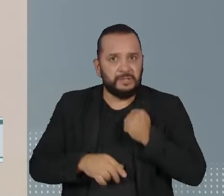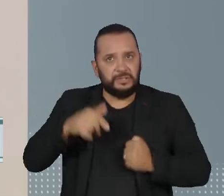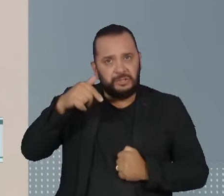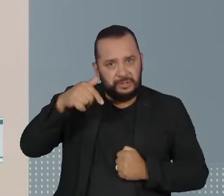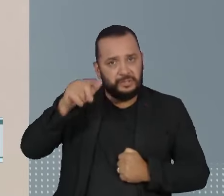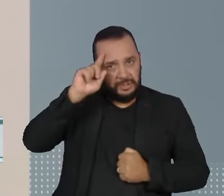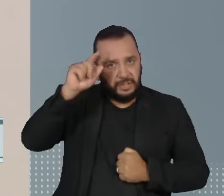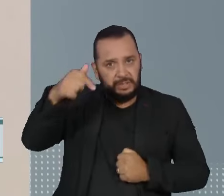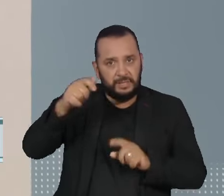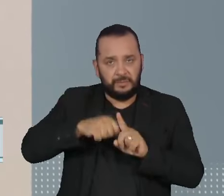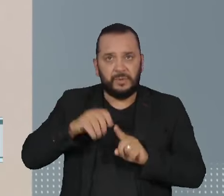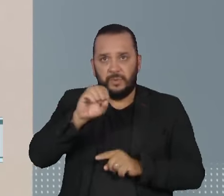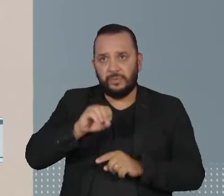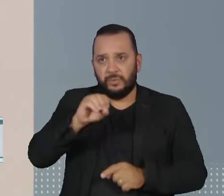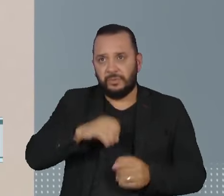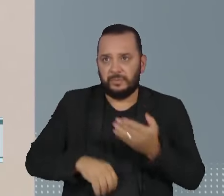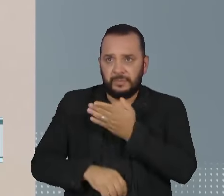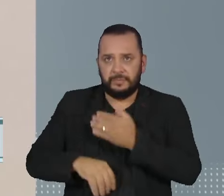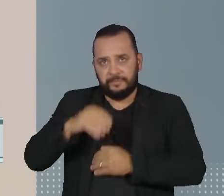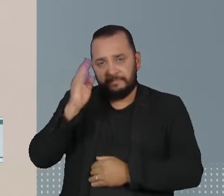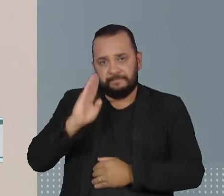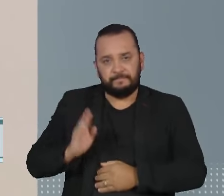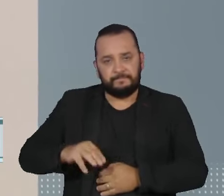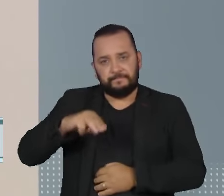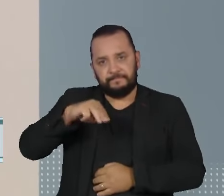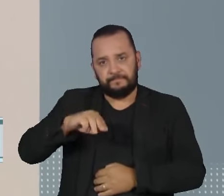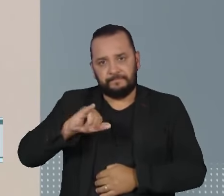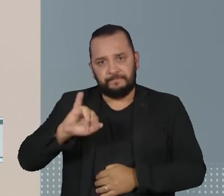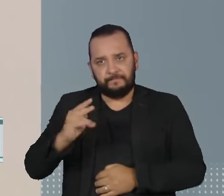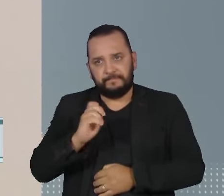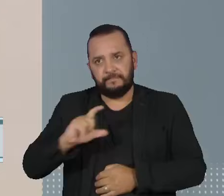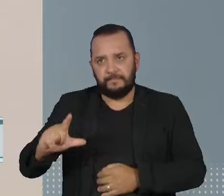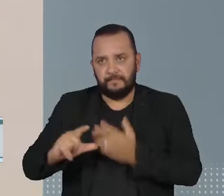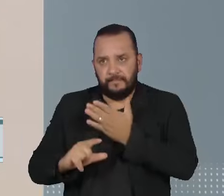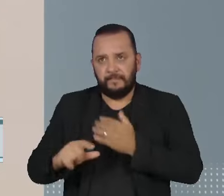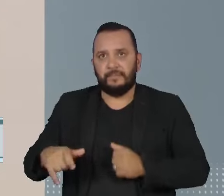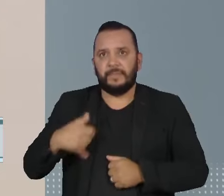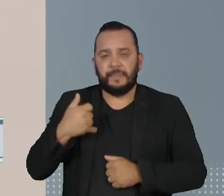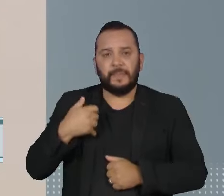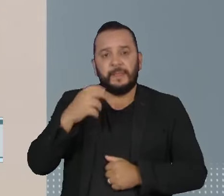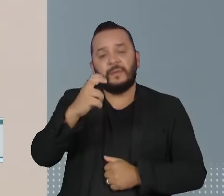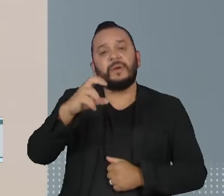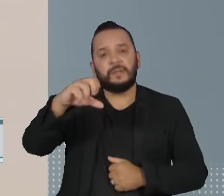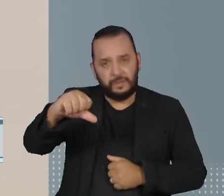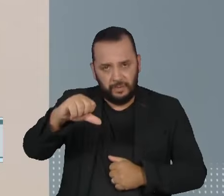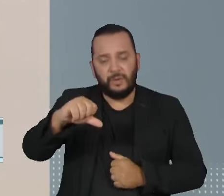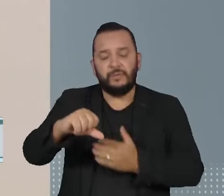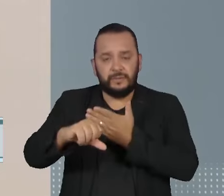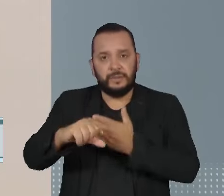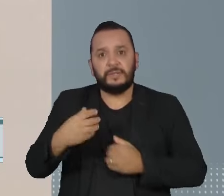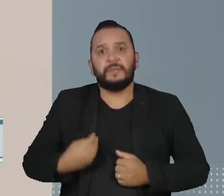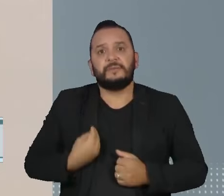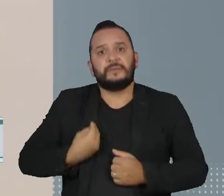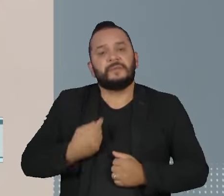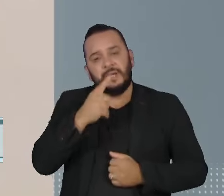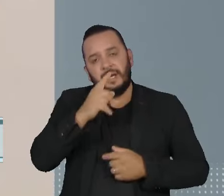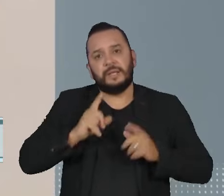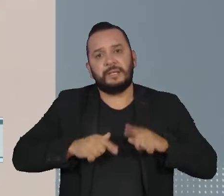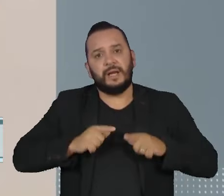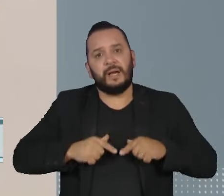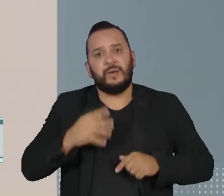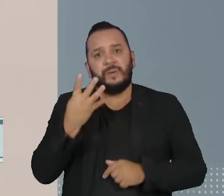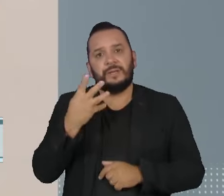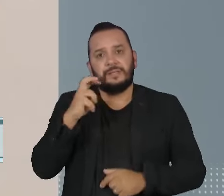Entre eles, o do brasileiro Michel Nisenbaum, de 59 anos, que vivia em Israel há